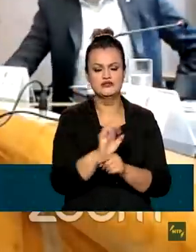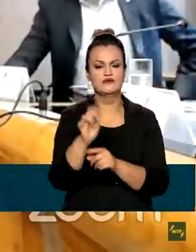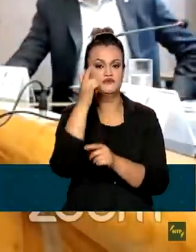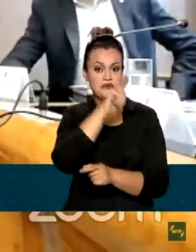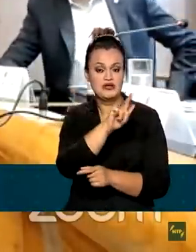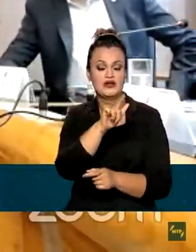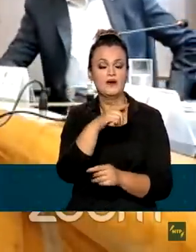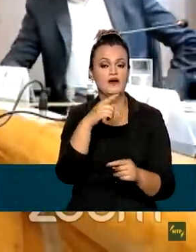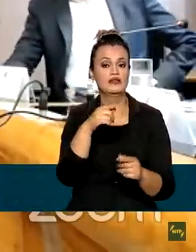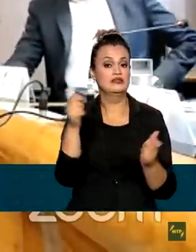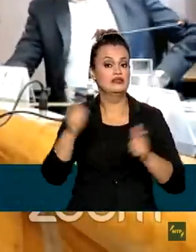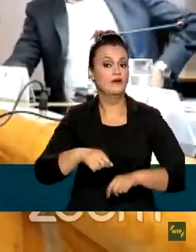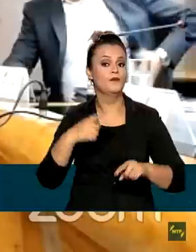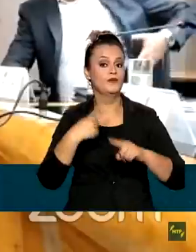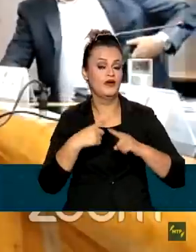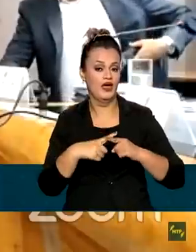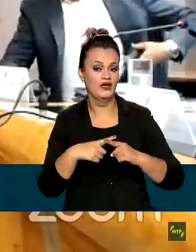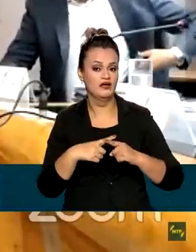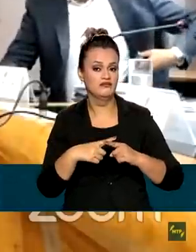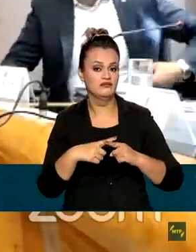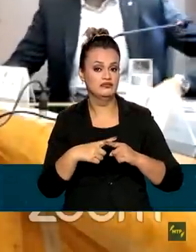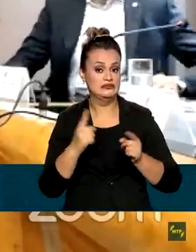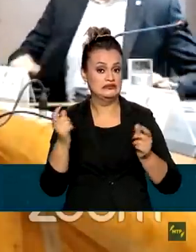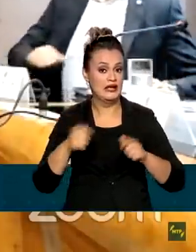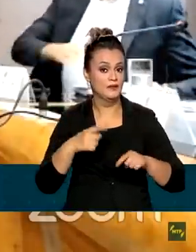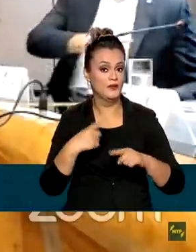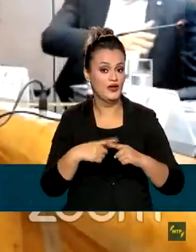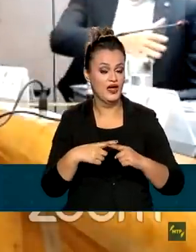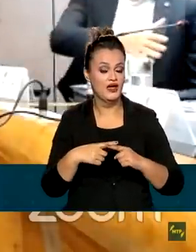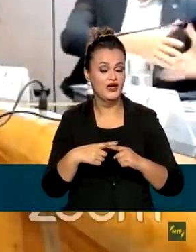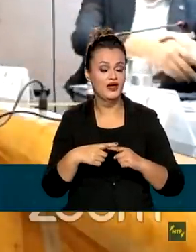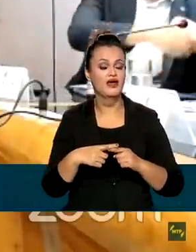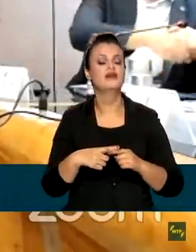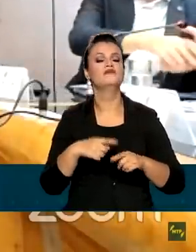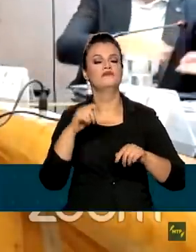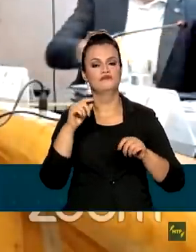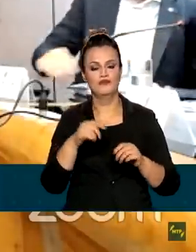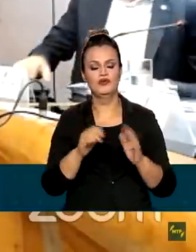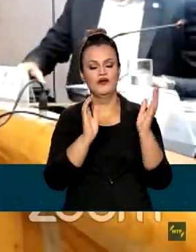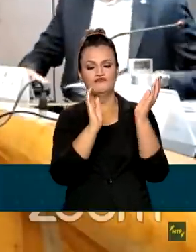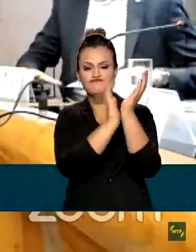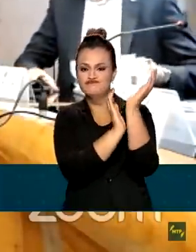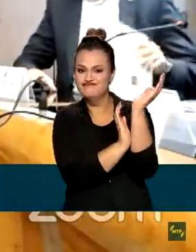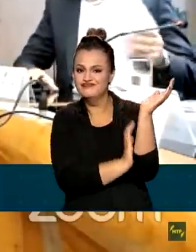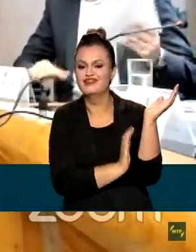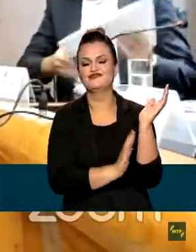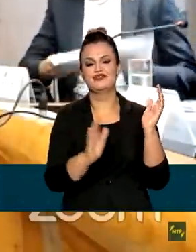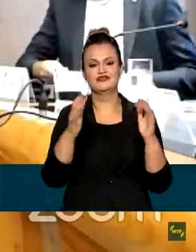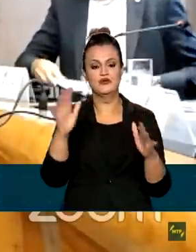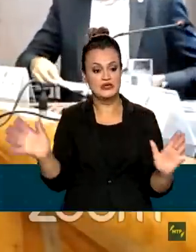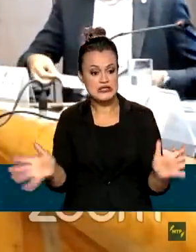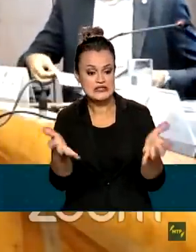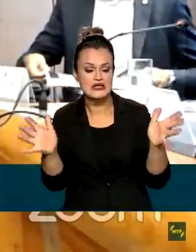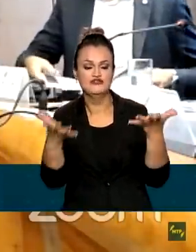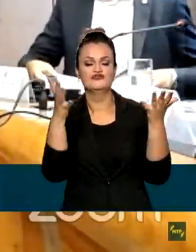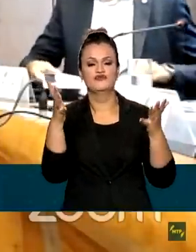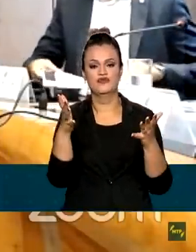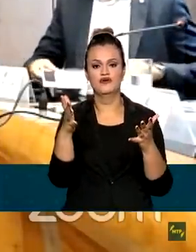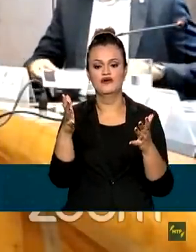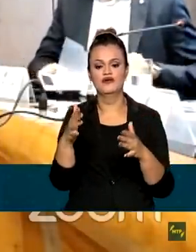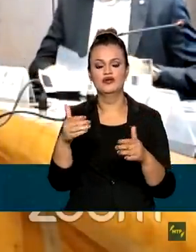é possível, ou só foi possível, ou está sendo possível pela política de desburocratização e incentivos dados